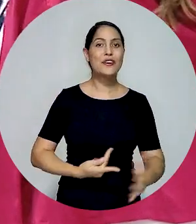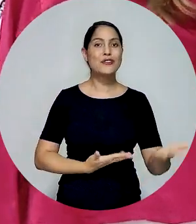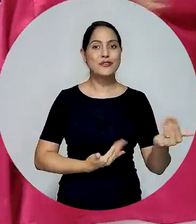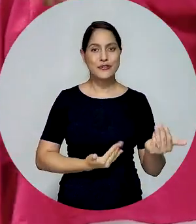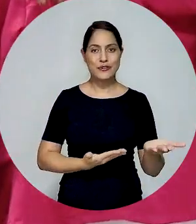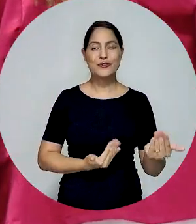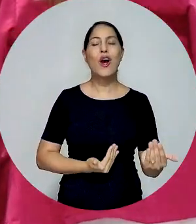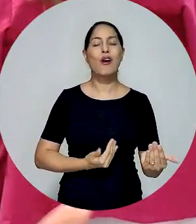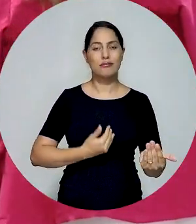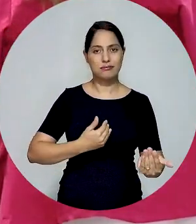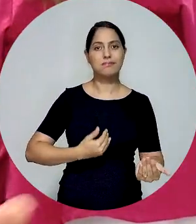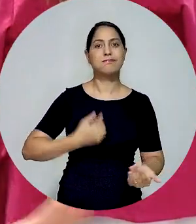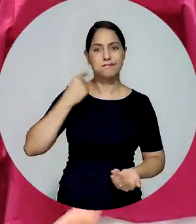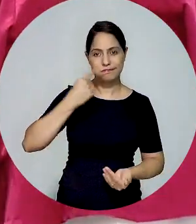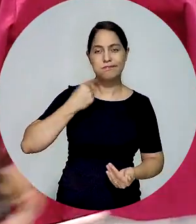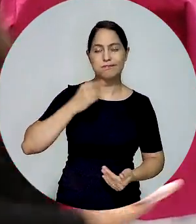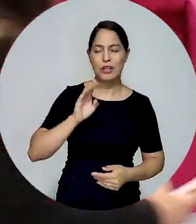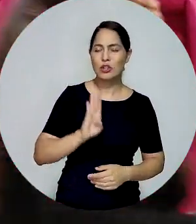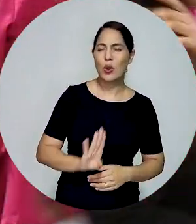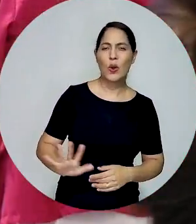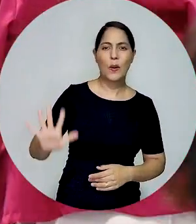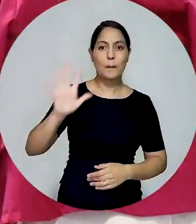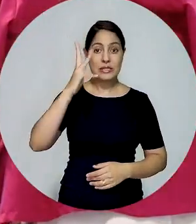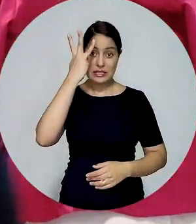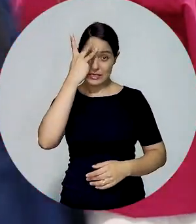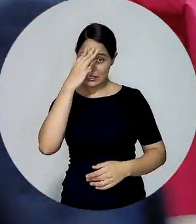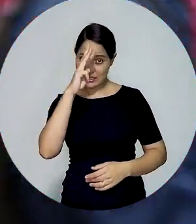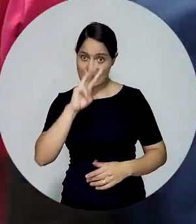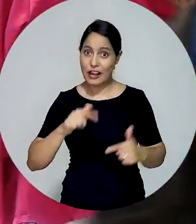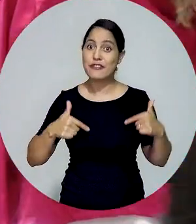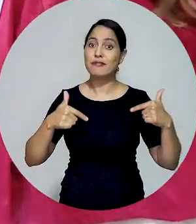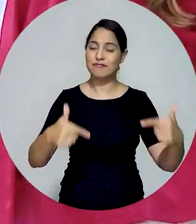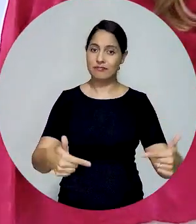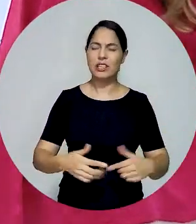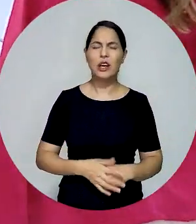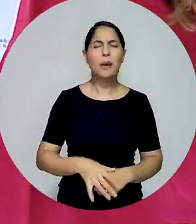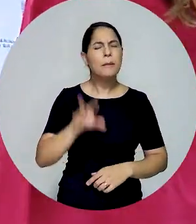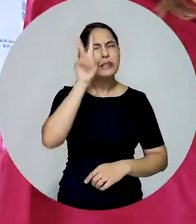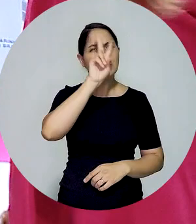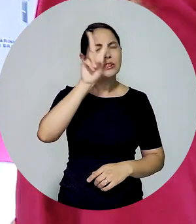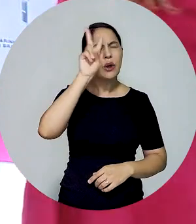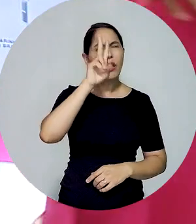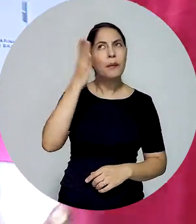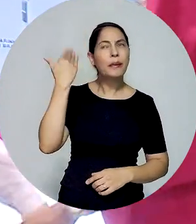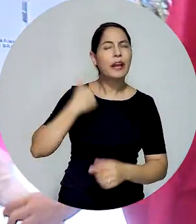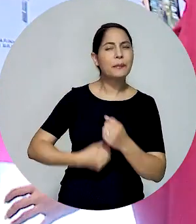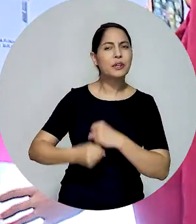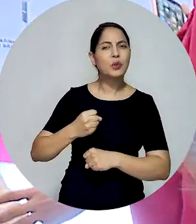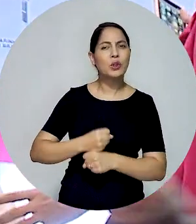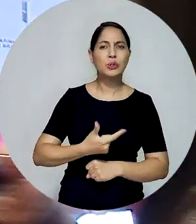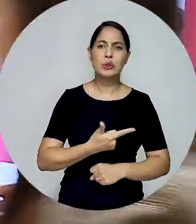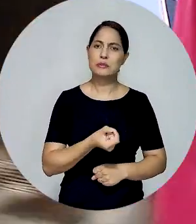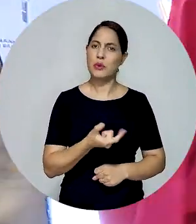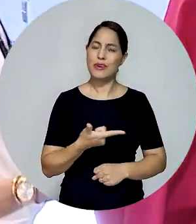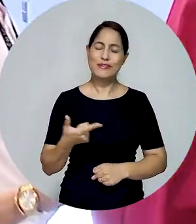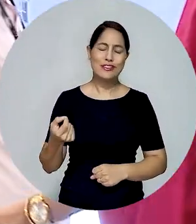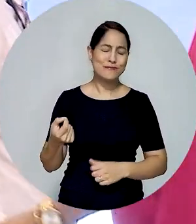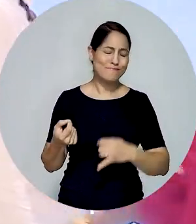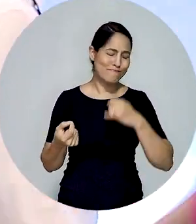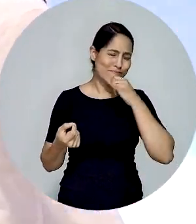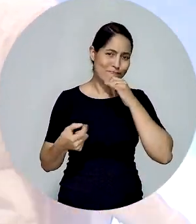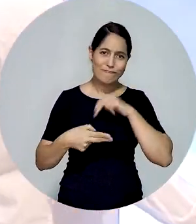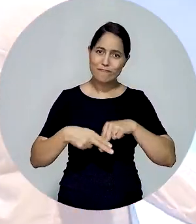durante esses três dias, se torna a capital da Jovem Advocacia de todo o Brasil. E quando a gente lembra que era para esse encontro ter